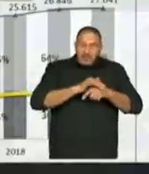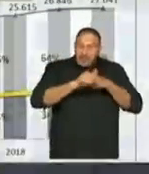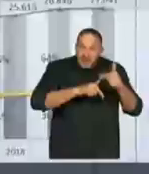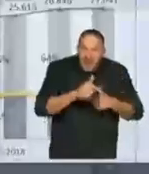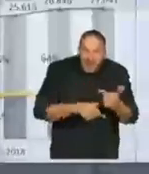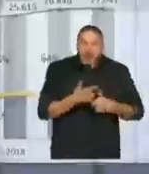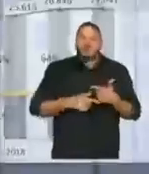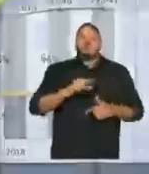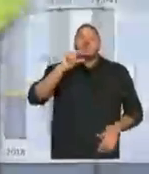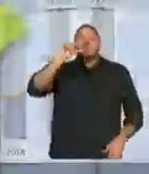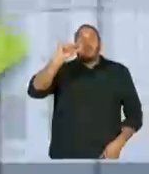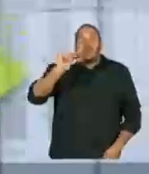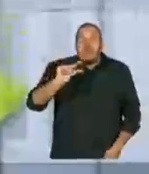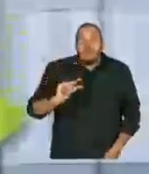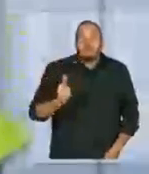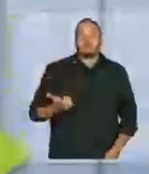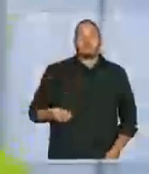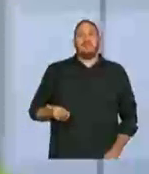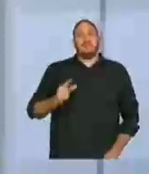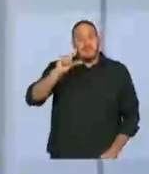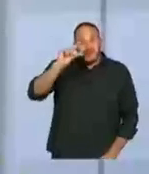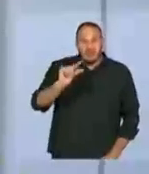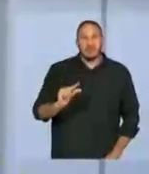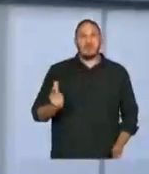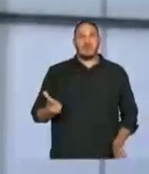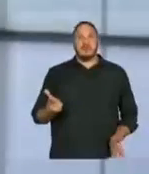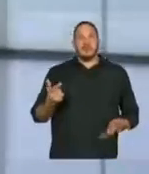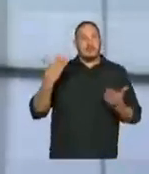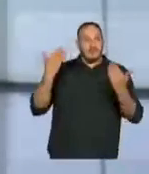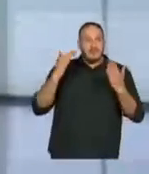está diminuindo percentualmente. Está diminuindo.